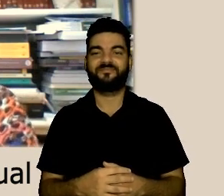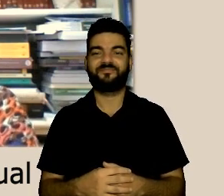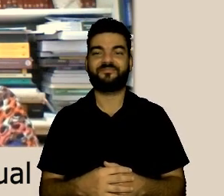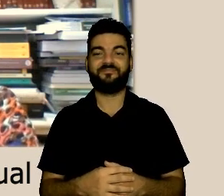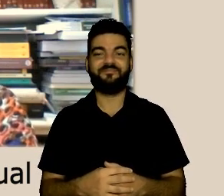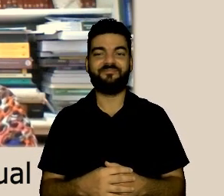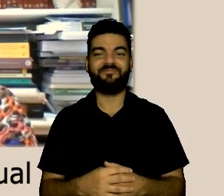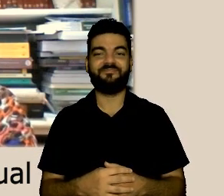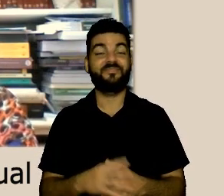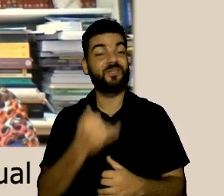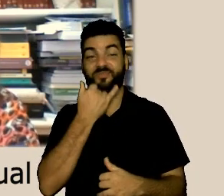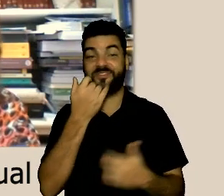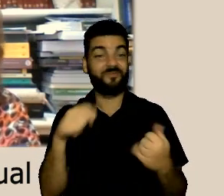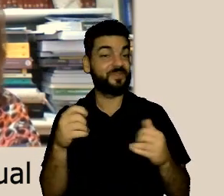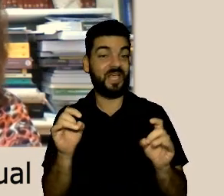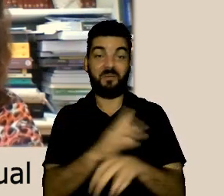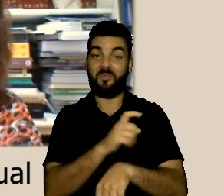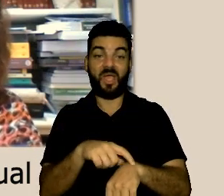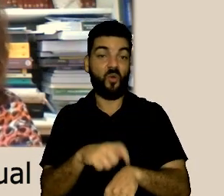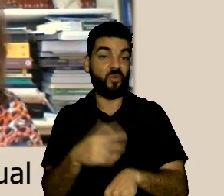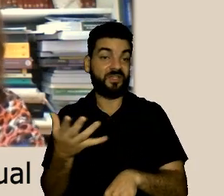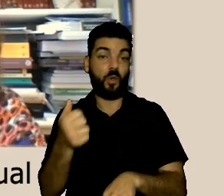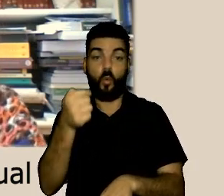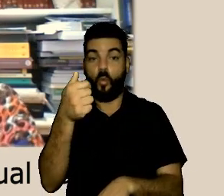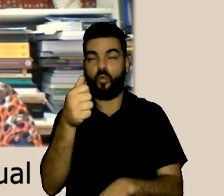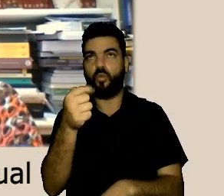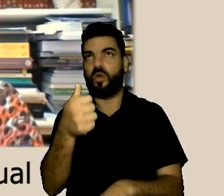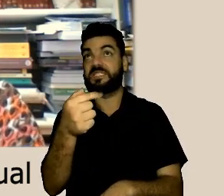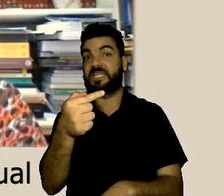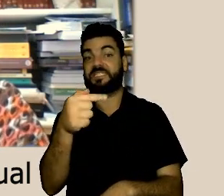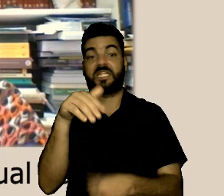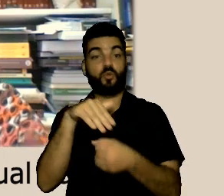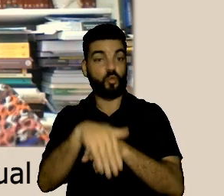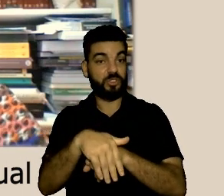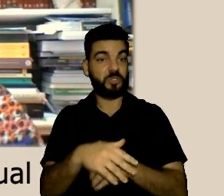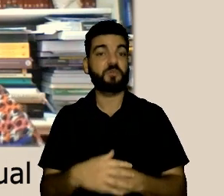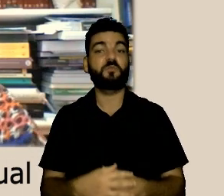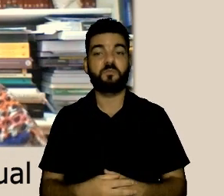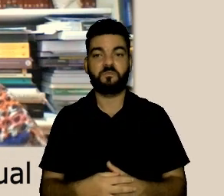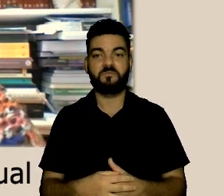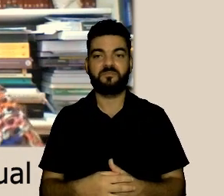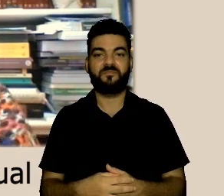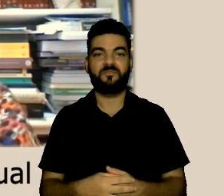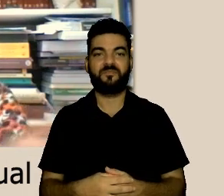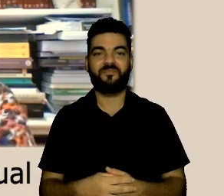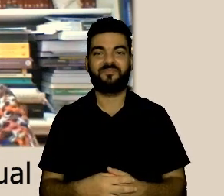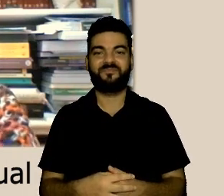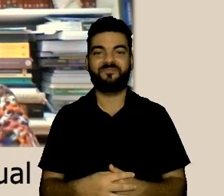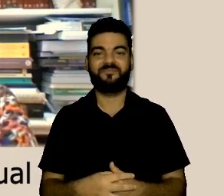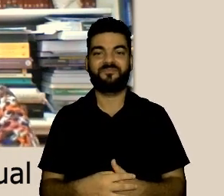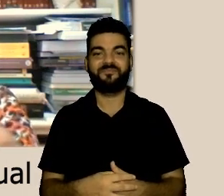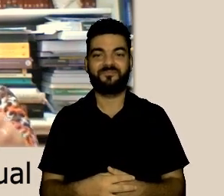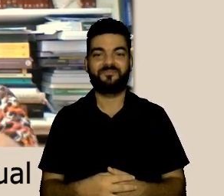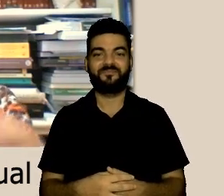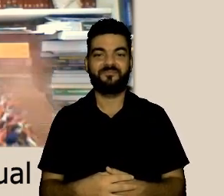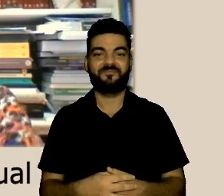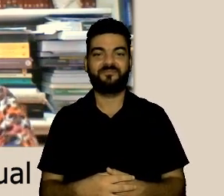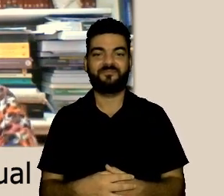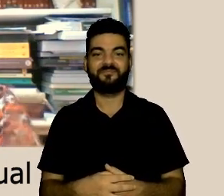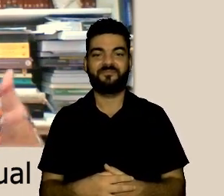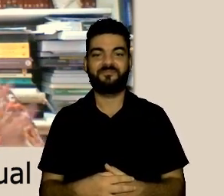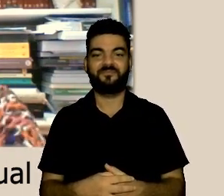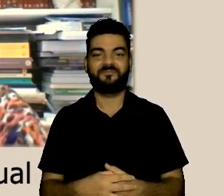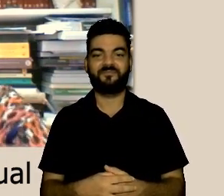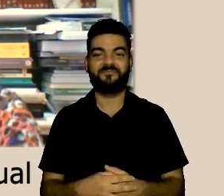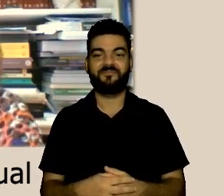horas da noite está muito bom viu estou adorando estou adorando mas daqui a pouco já sextou não